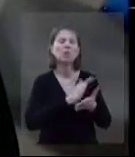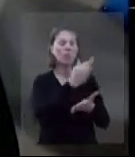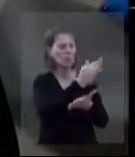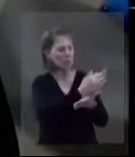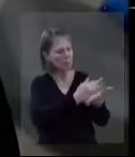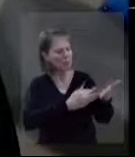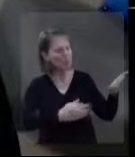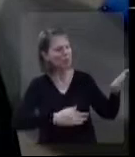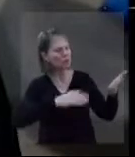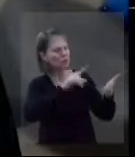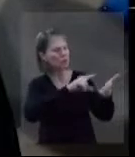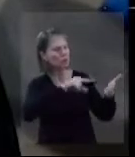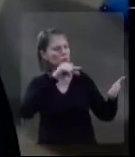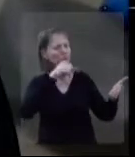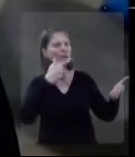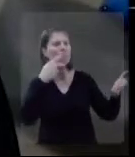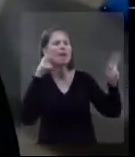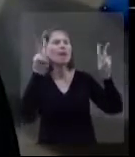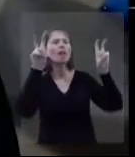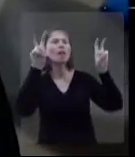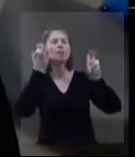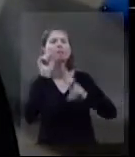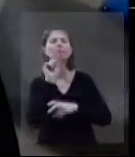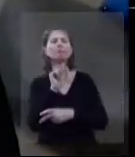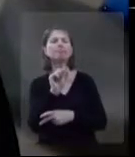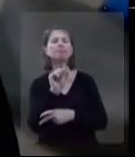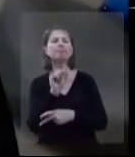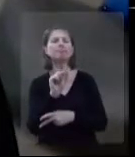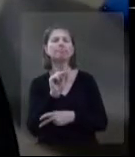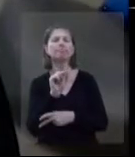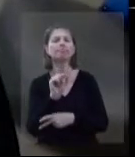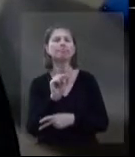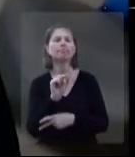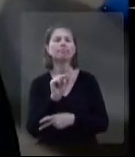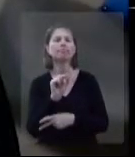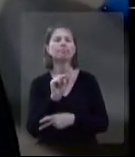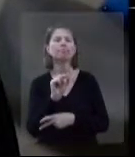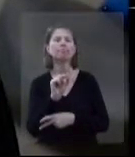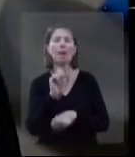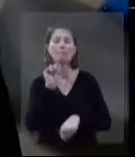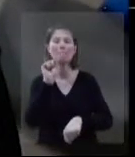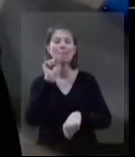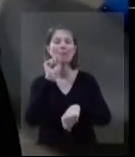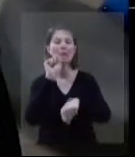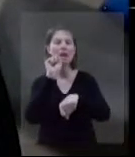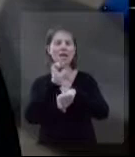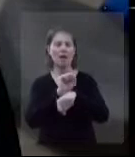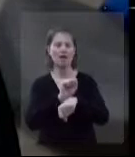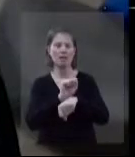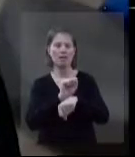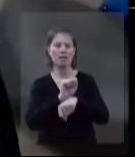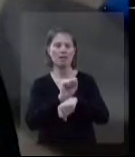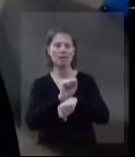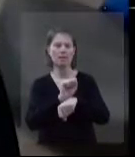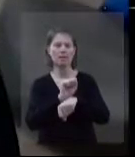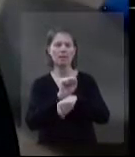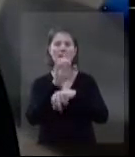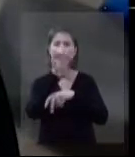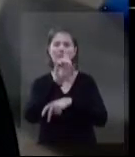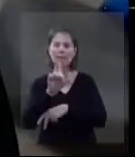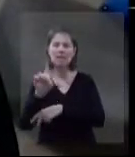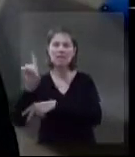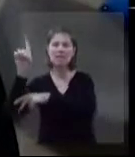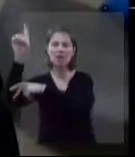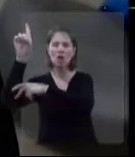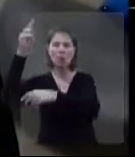Luterana, e um dos textos justamente fala sobre o parar, né? Então,